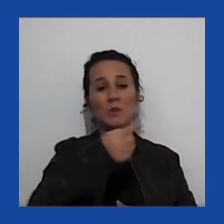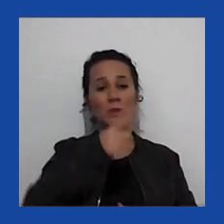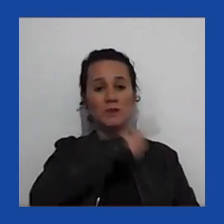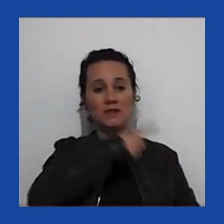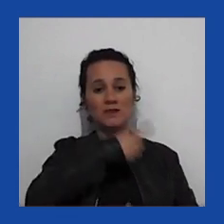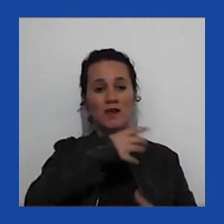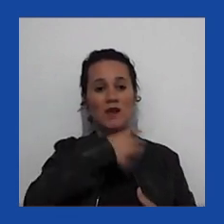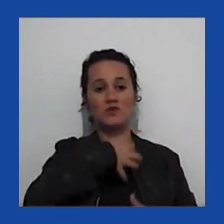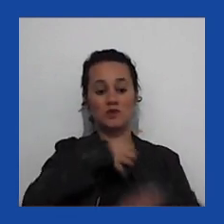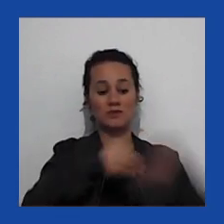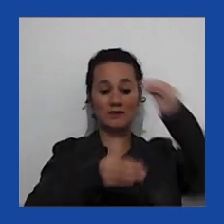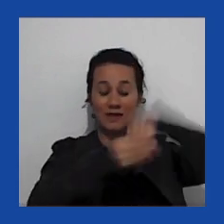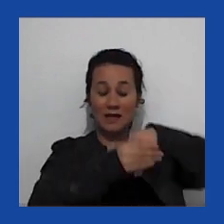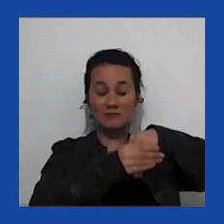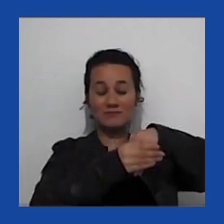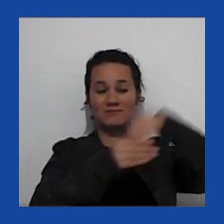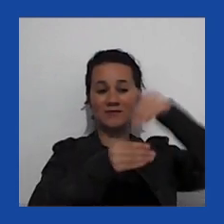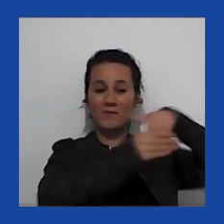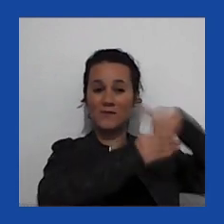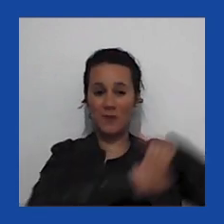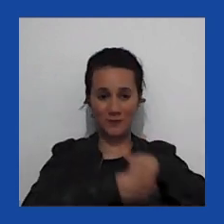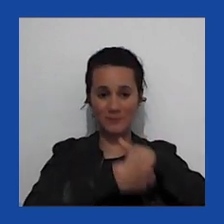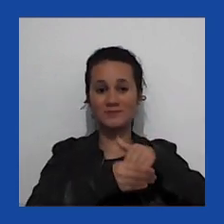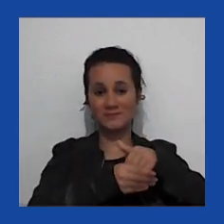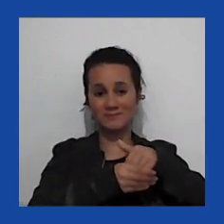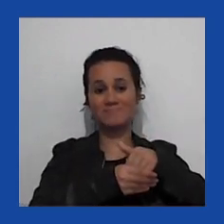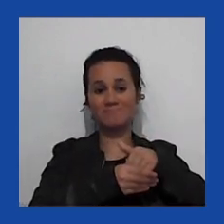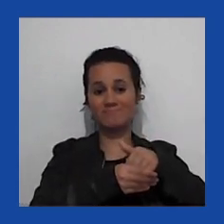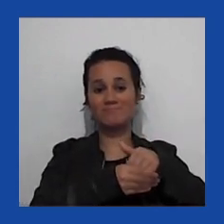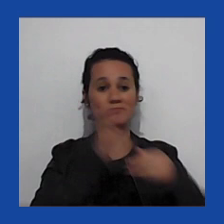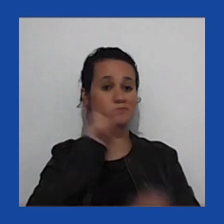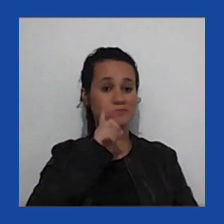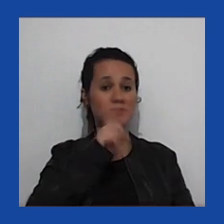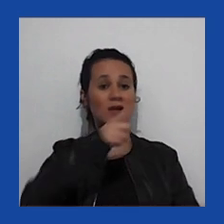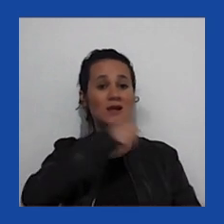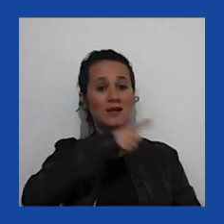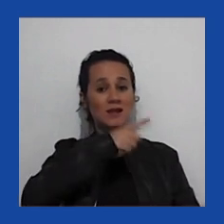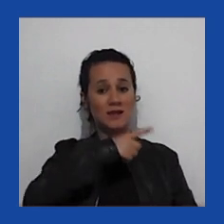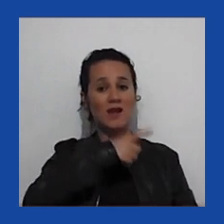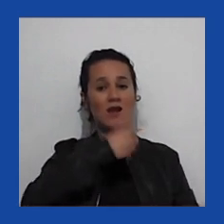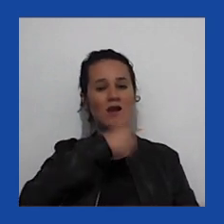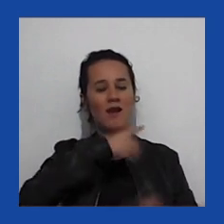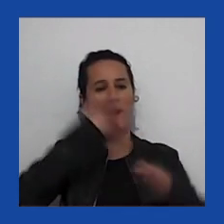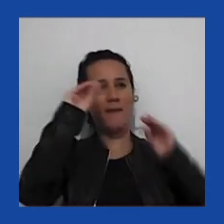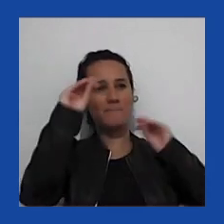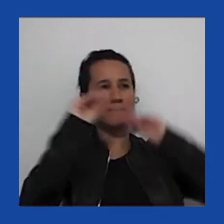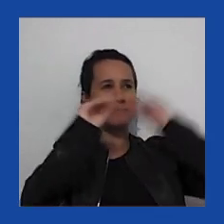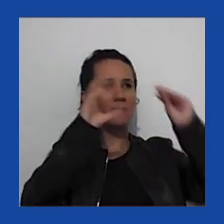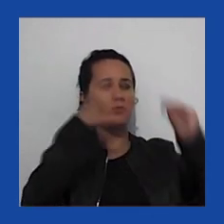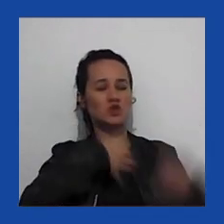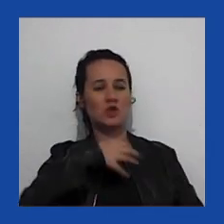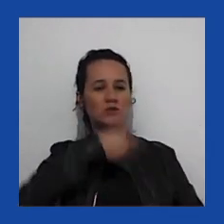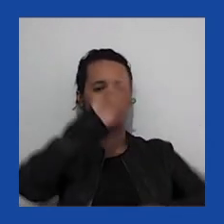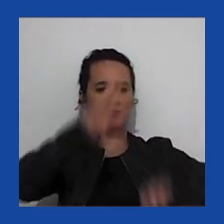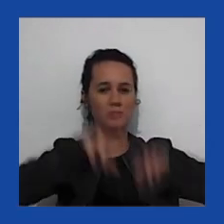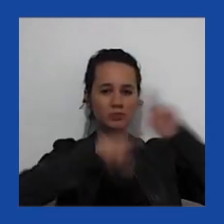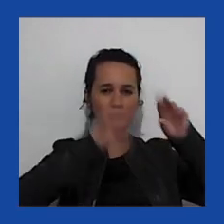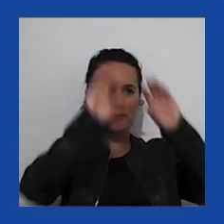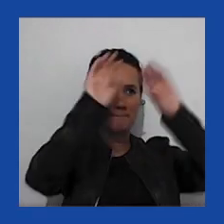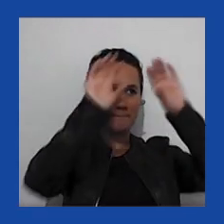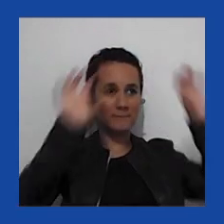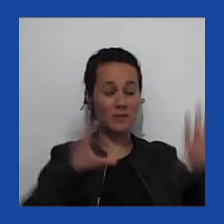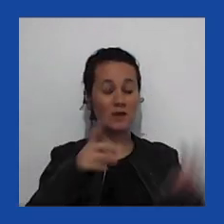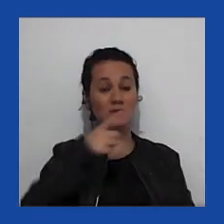Unidos, um sistema totalmente descentralizado, totalmente fragmentado, sem uma